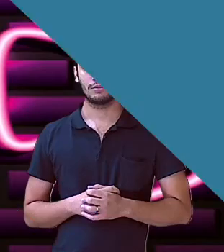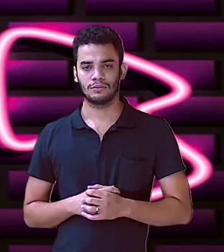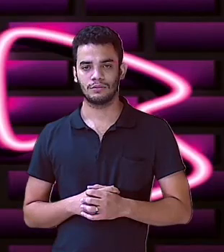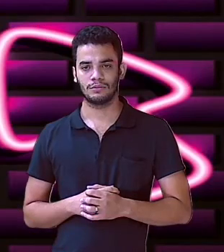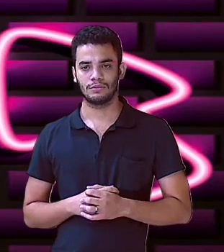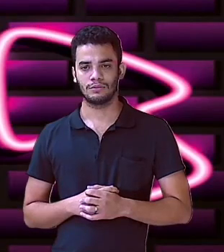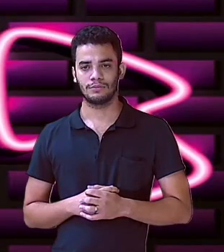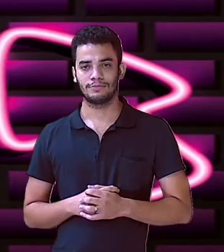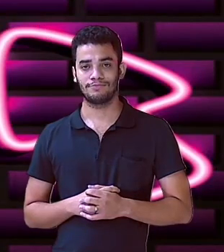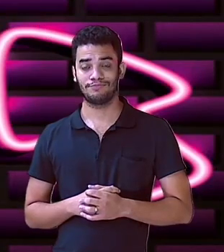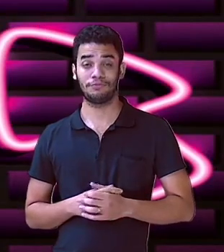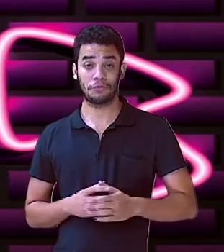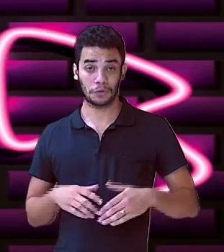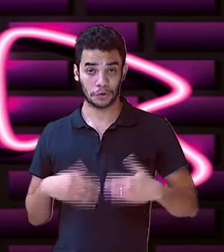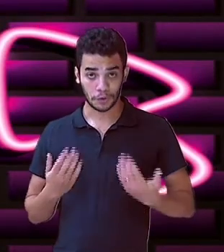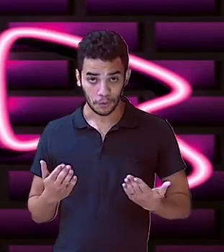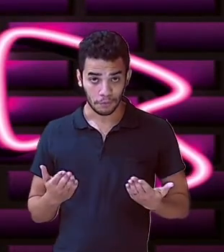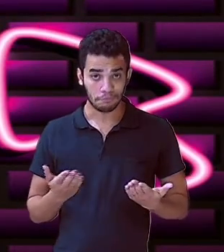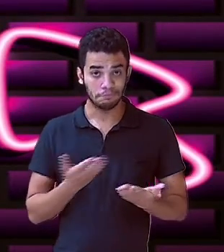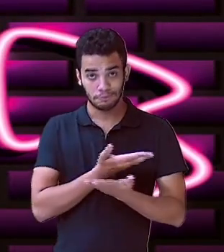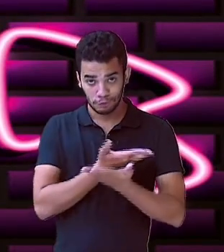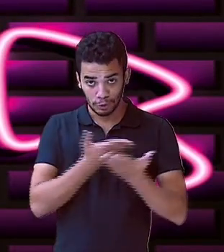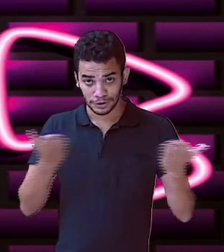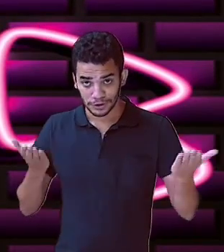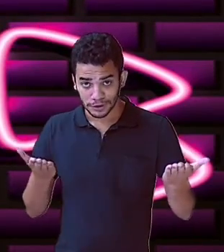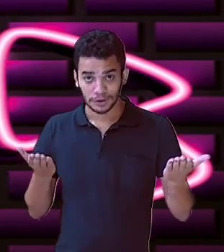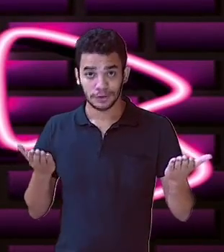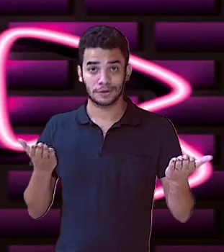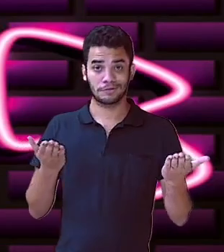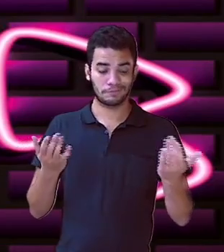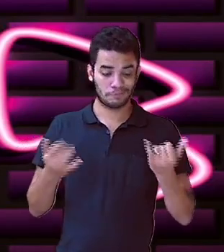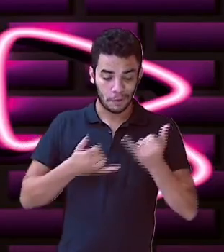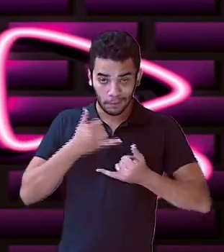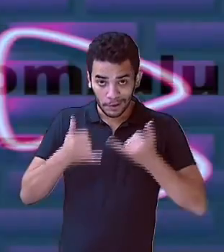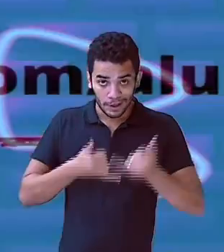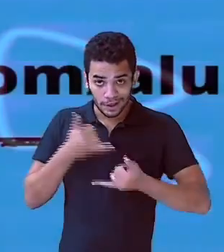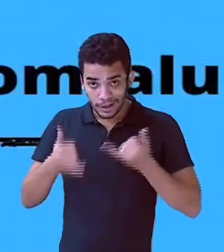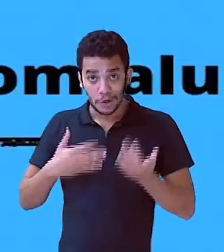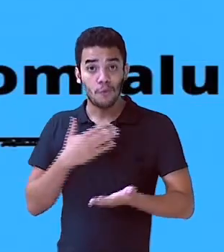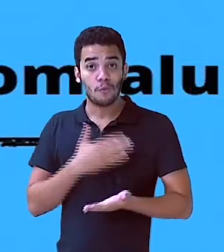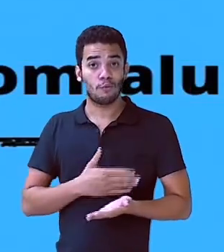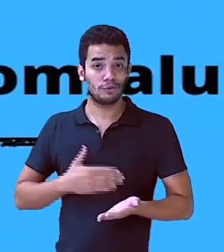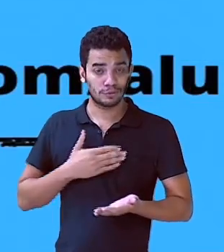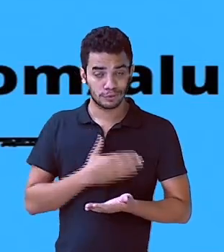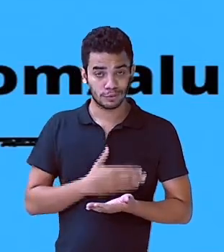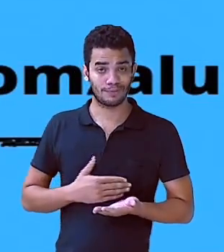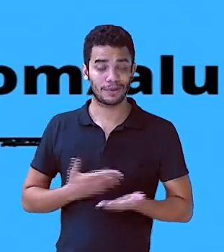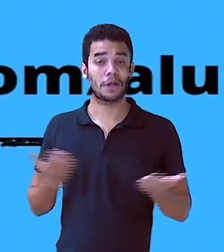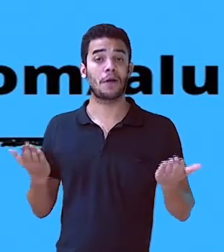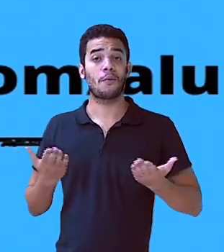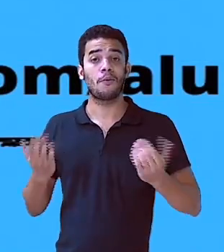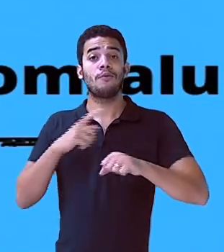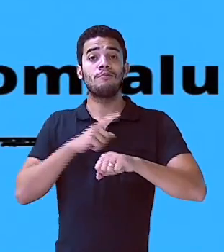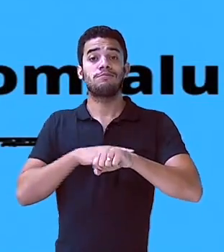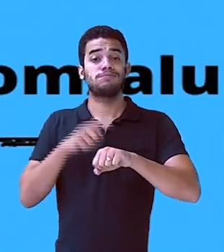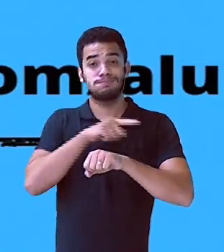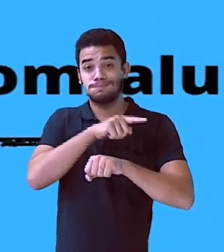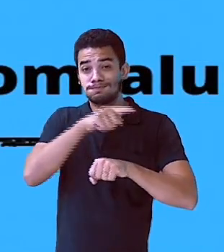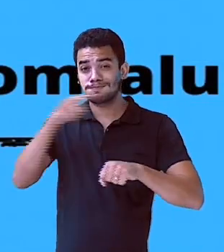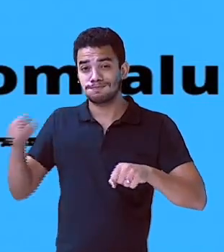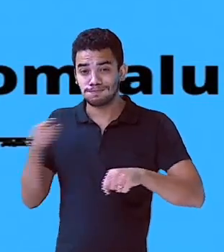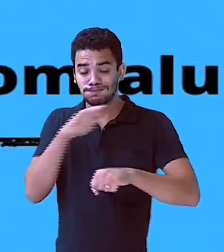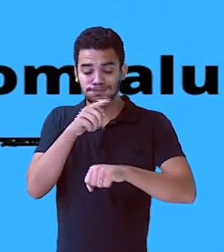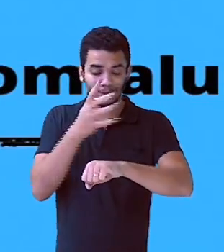E aí, estudantes? Gostaram do game? Pois é. Agora é com vocês. Façam de acordo com essas